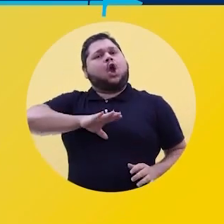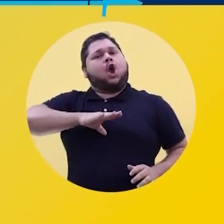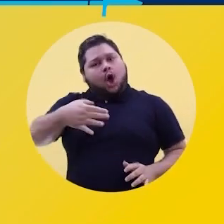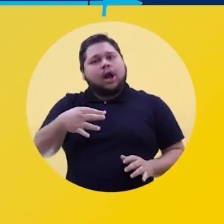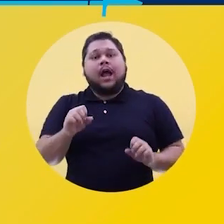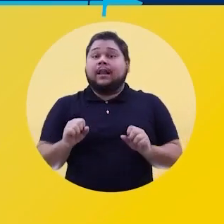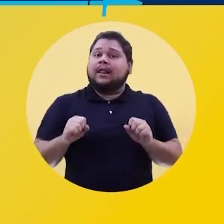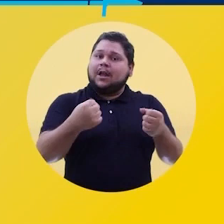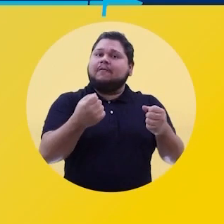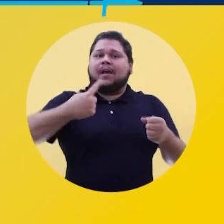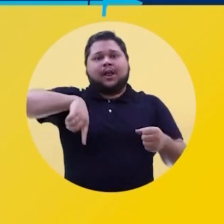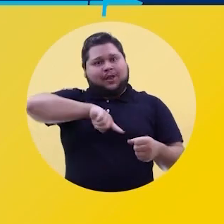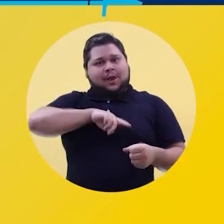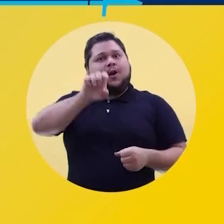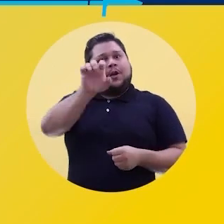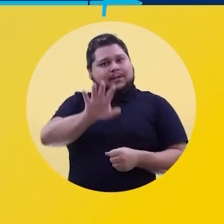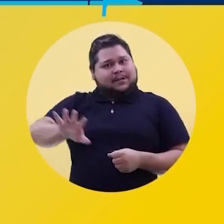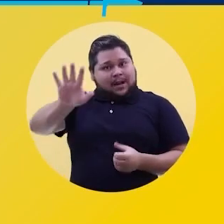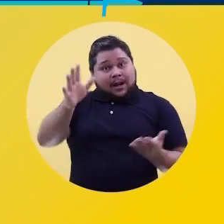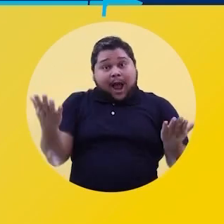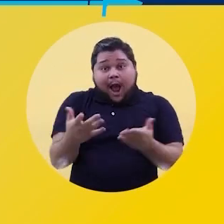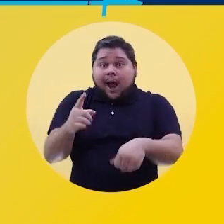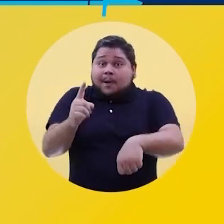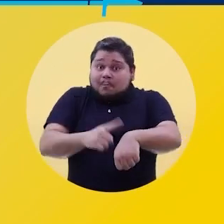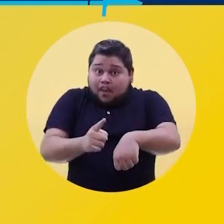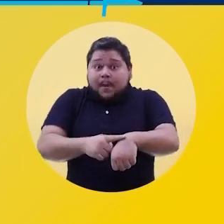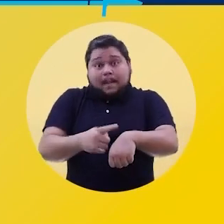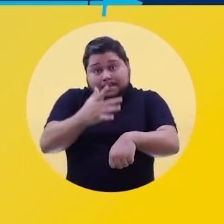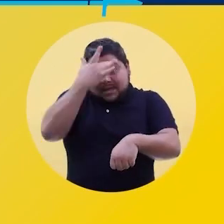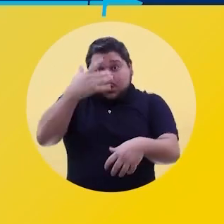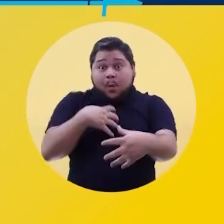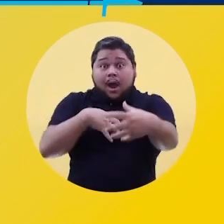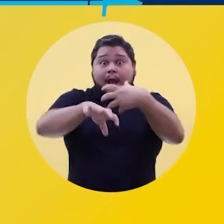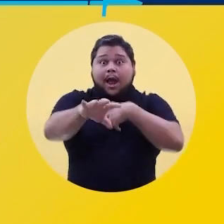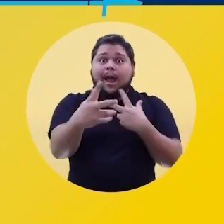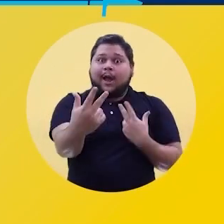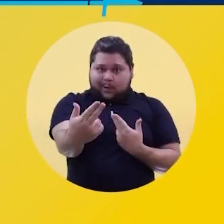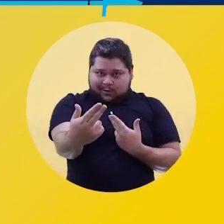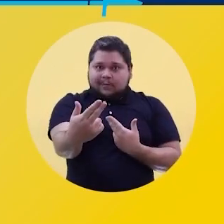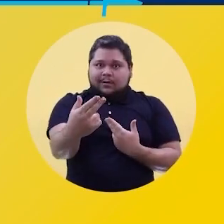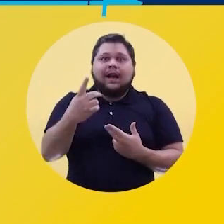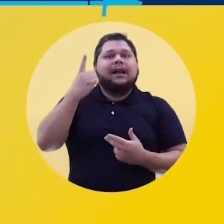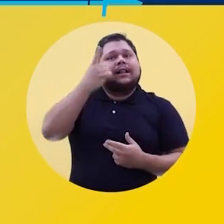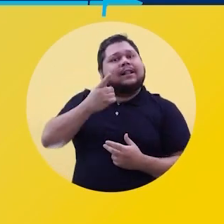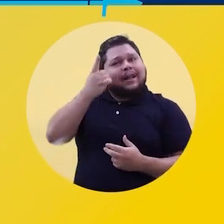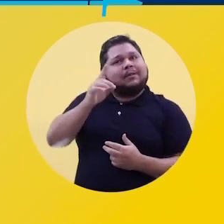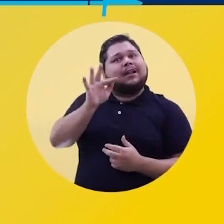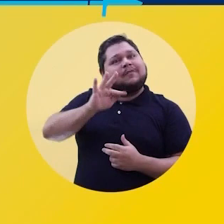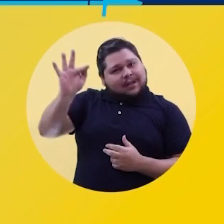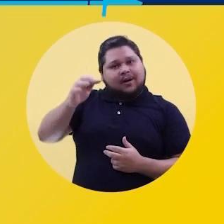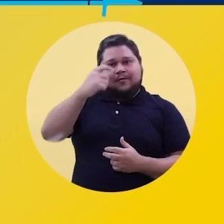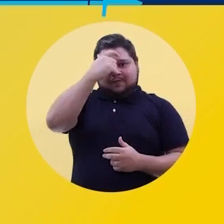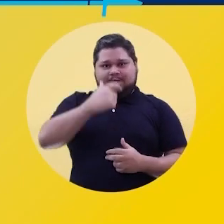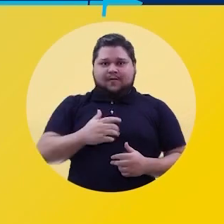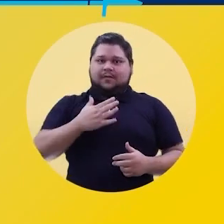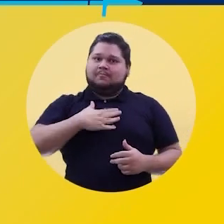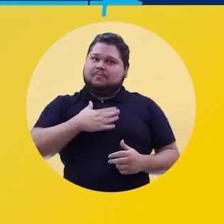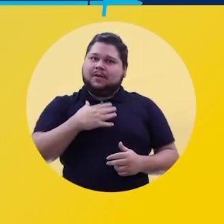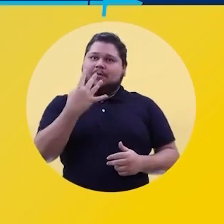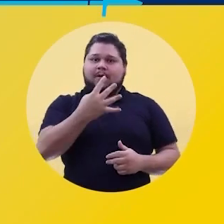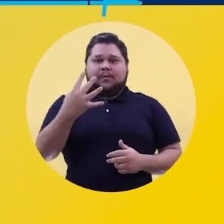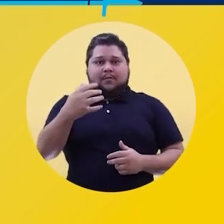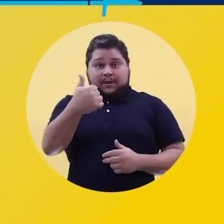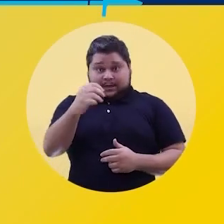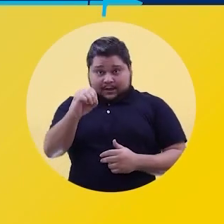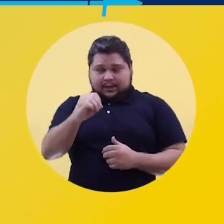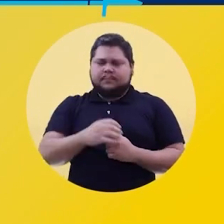todo Estou pronta e tenho coragem Para defender o nosso Estado Chegou a hora de ter gente como a gente na política Para